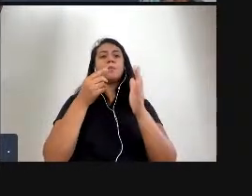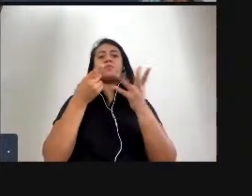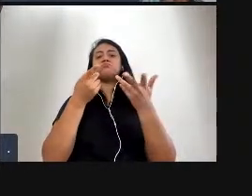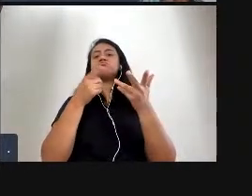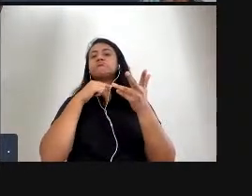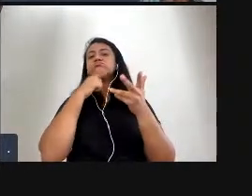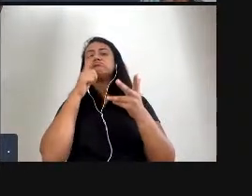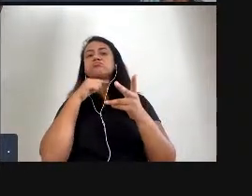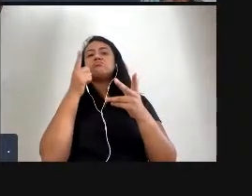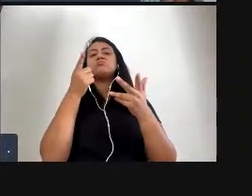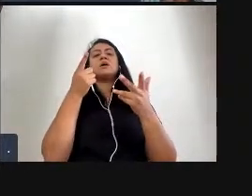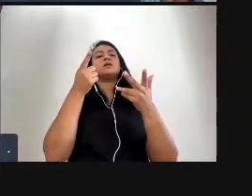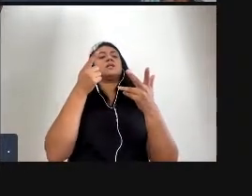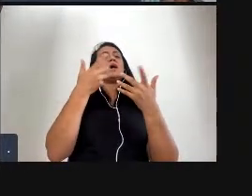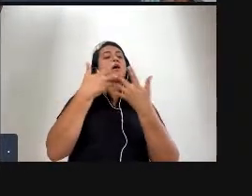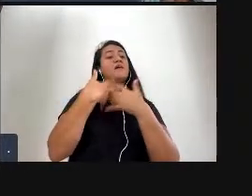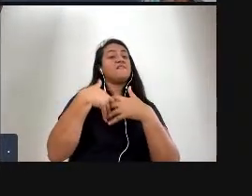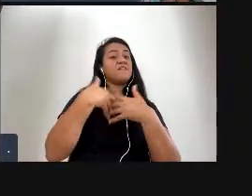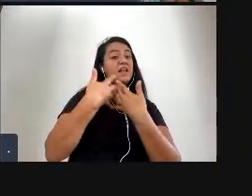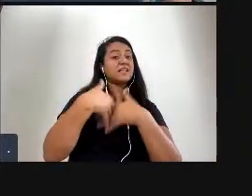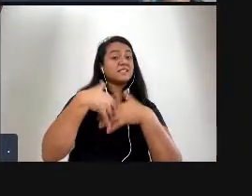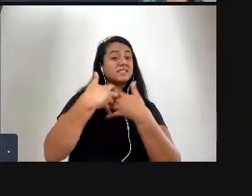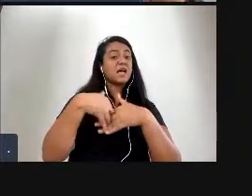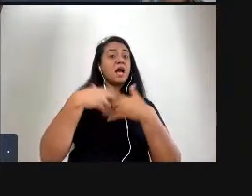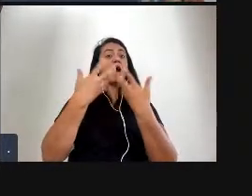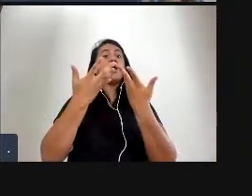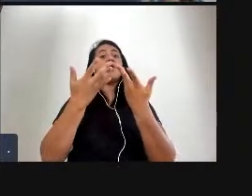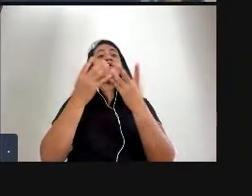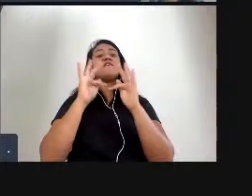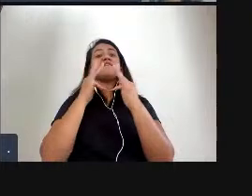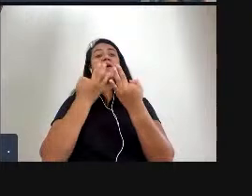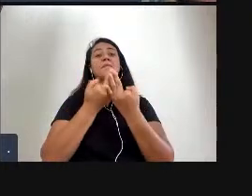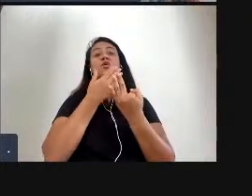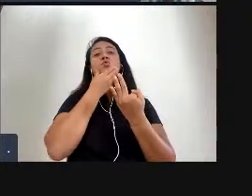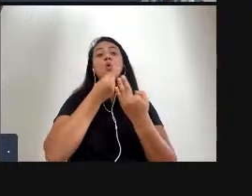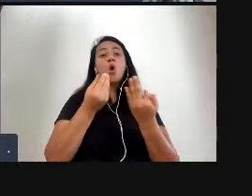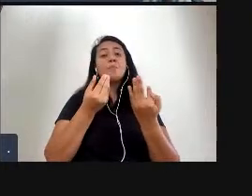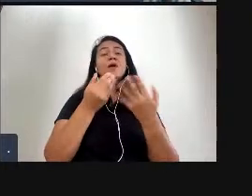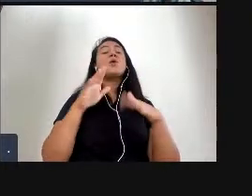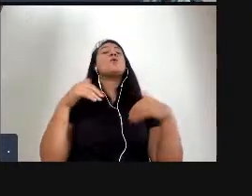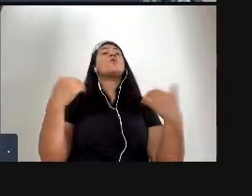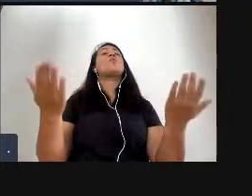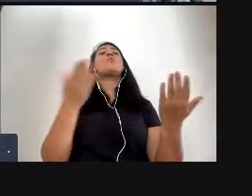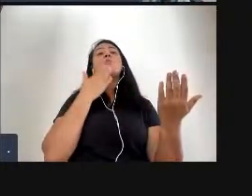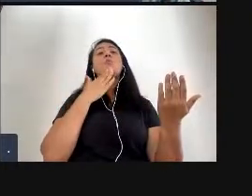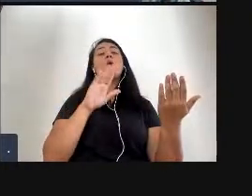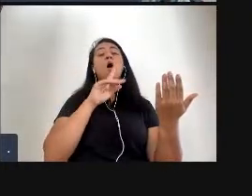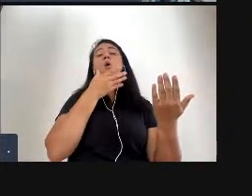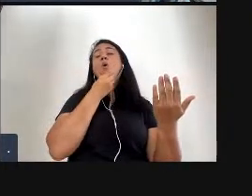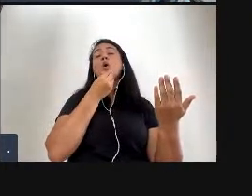família do homem qual homem o que nós estamos falando sobre esse homem